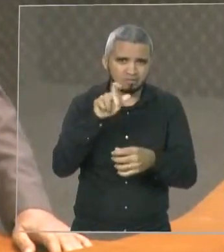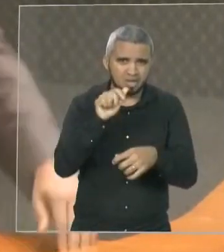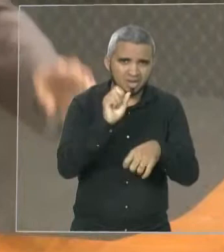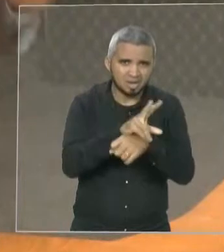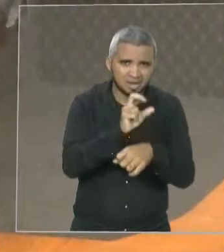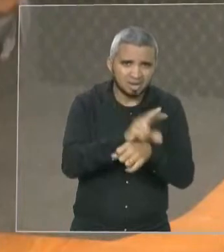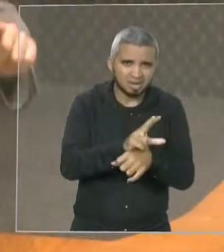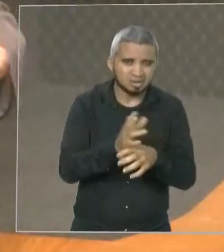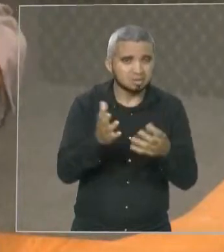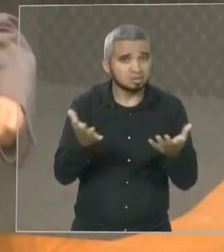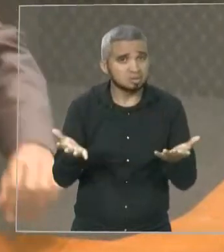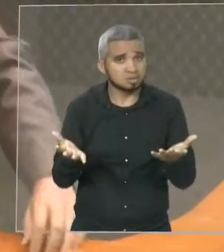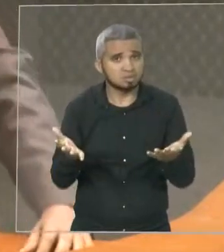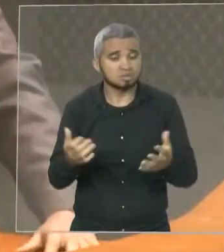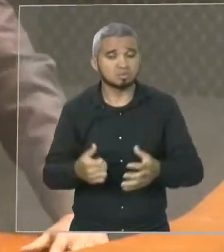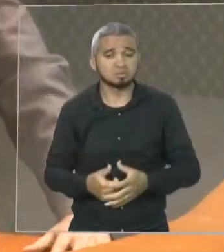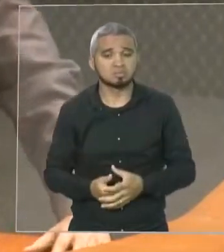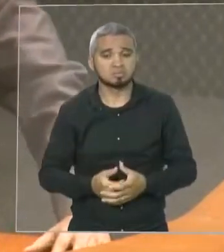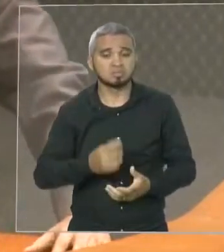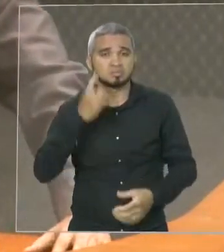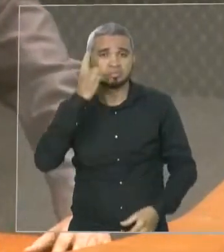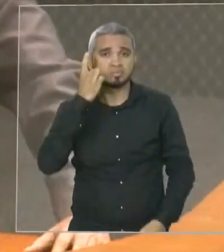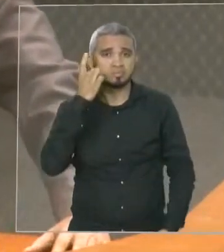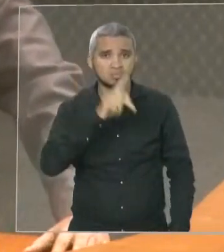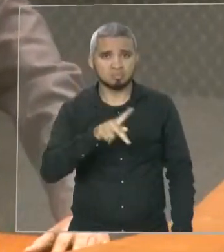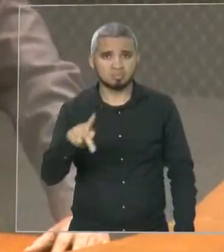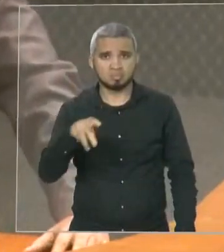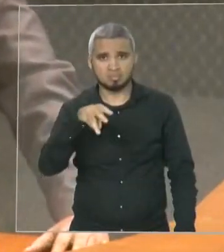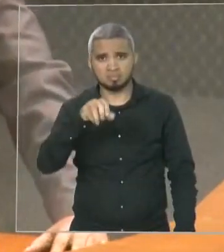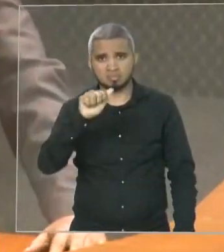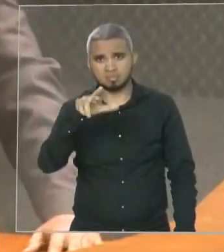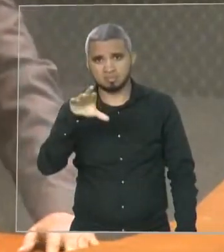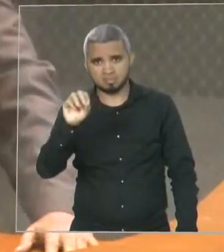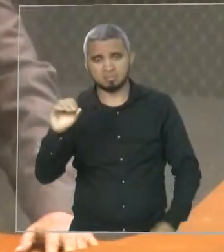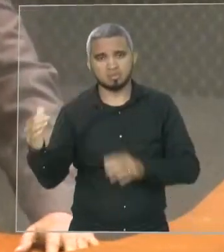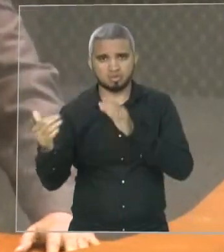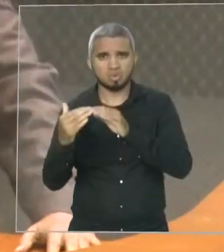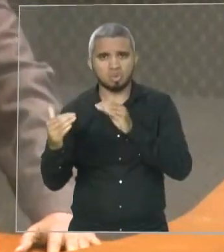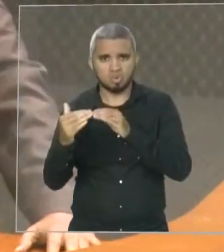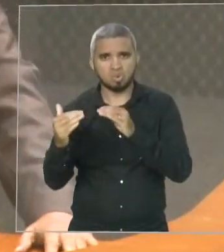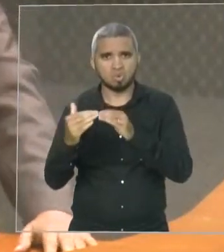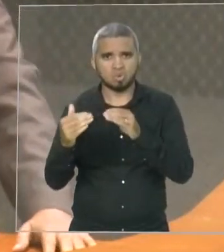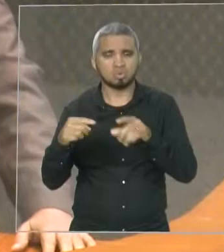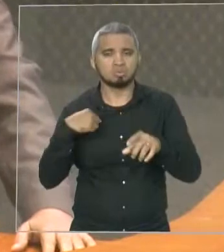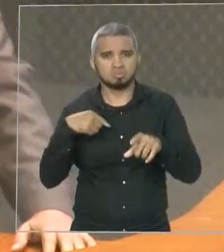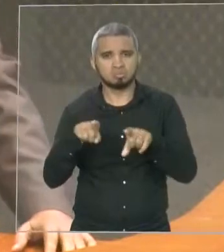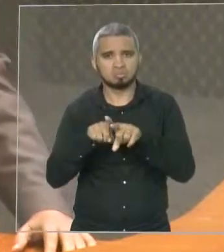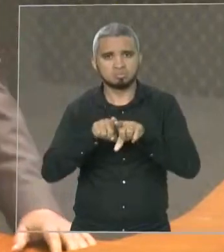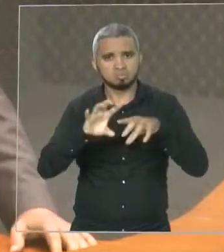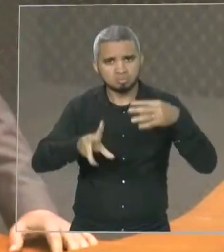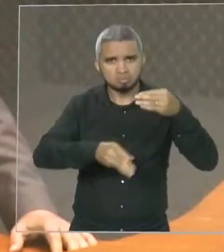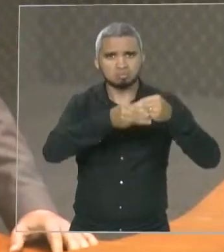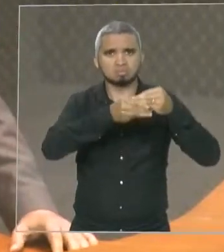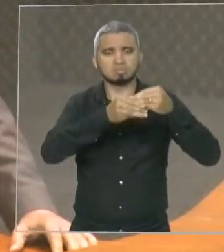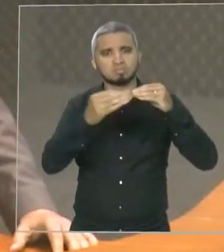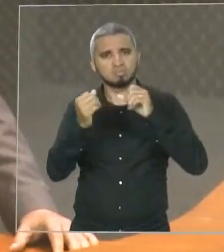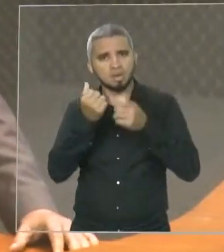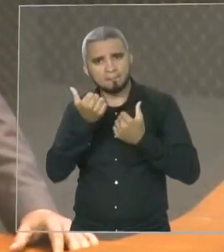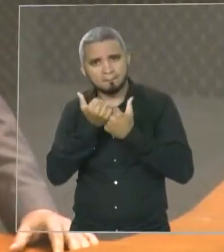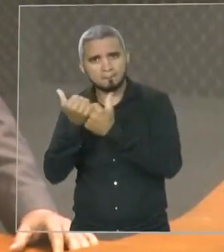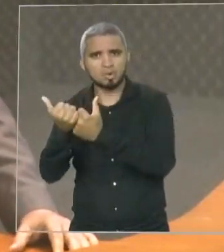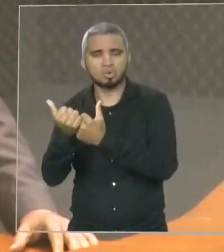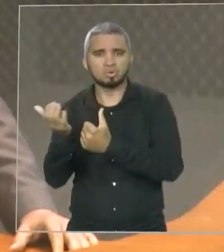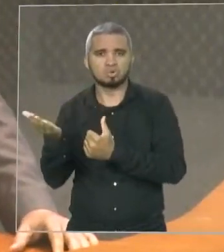proposição. Portanto, o deputado Marco Aurélio tem razão na argumentação e eu quero endossar as suas palavras e